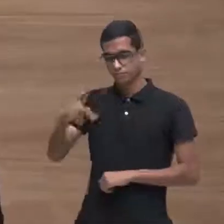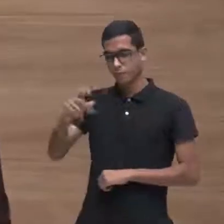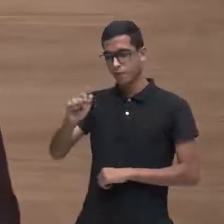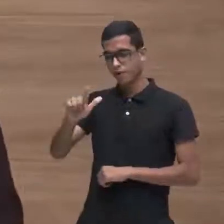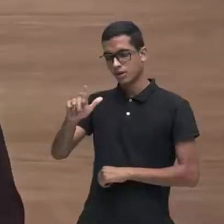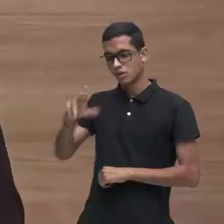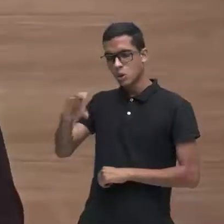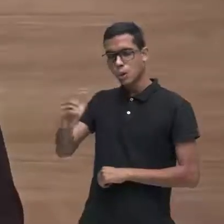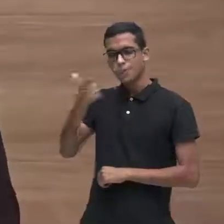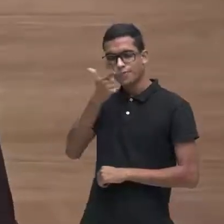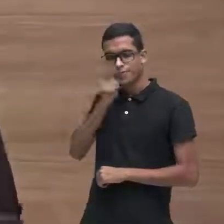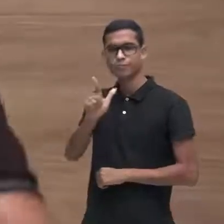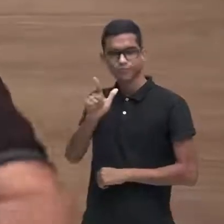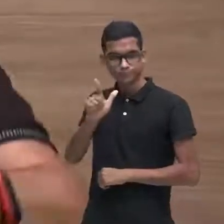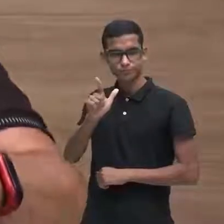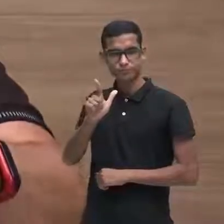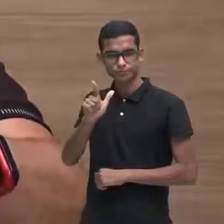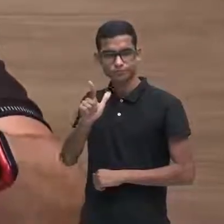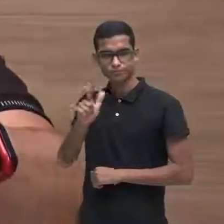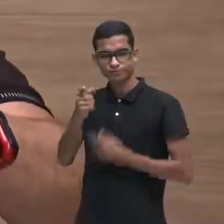que não conseguiu infelizmente,